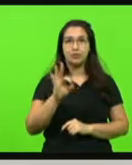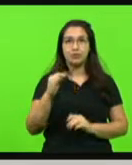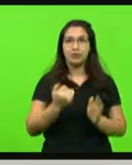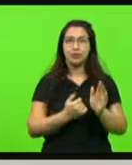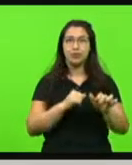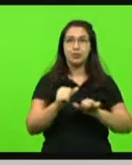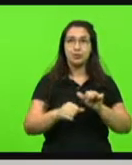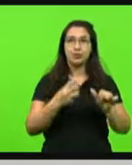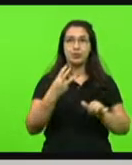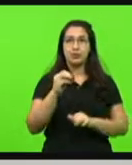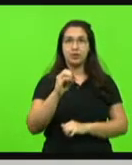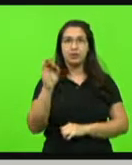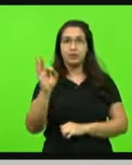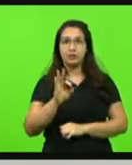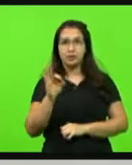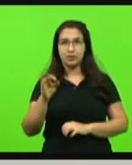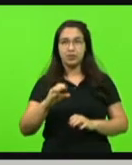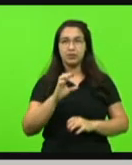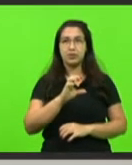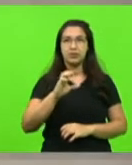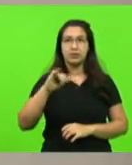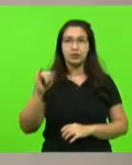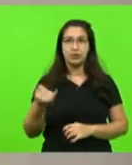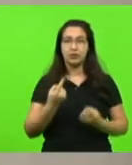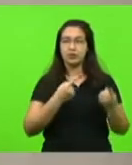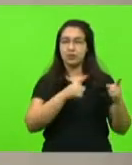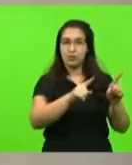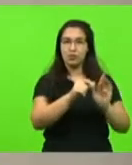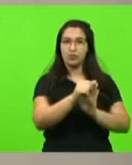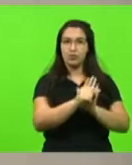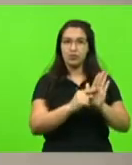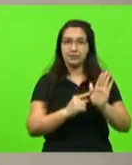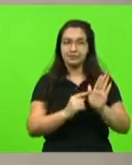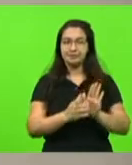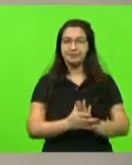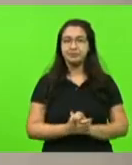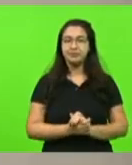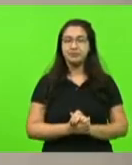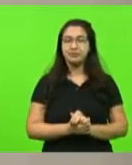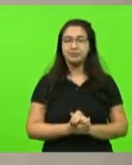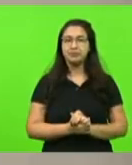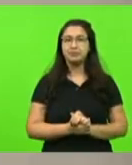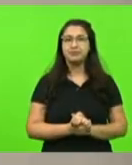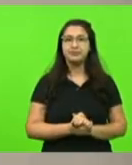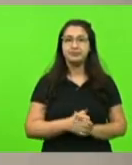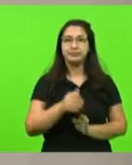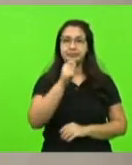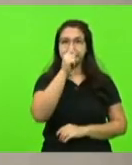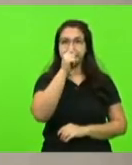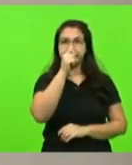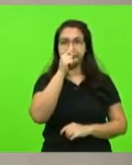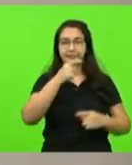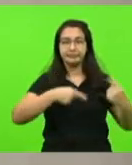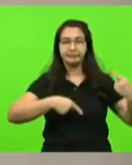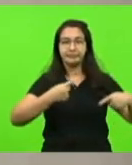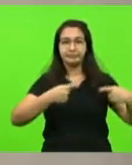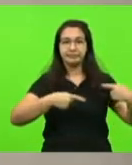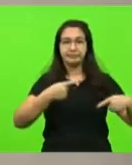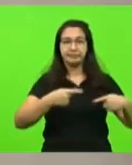ser da Comissão de Constituição e Justiça pela rejeição do veto. Relator, deputado João Amin. Em discussão.